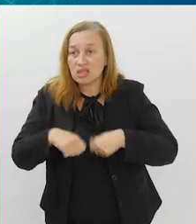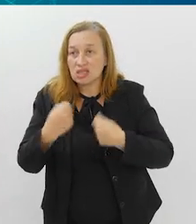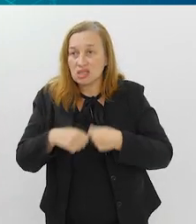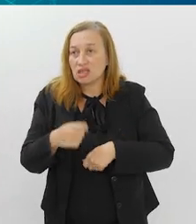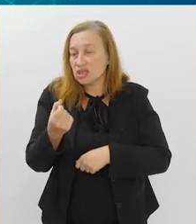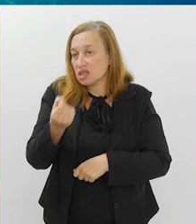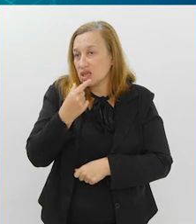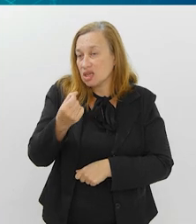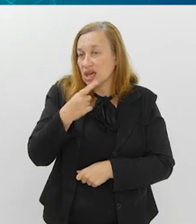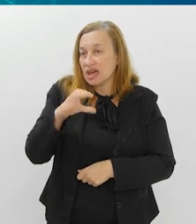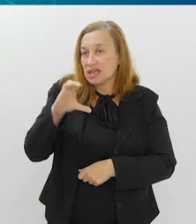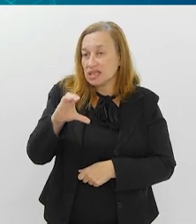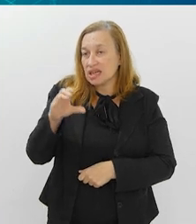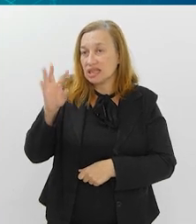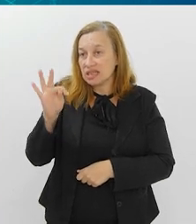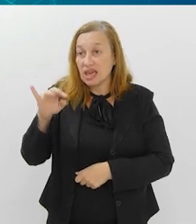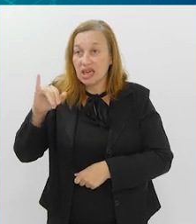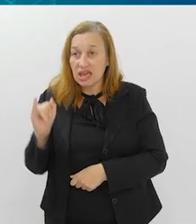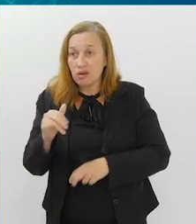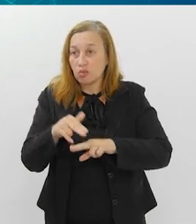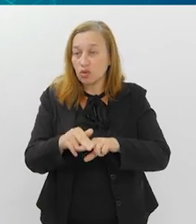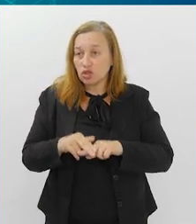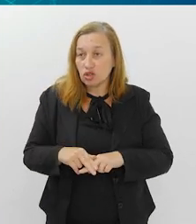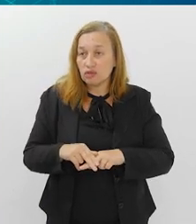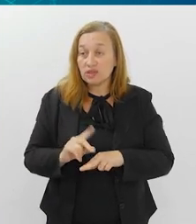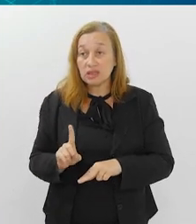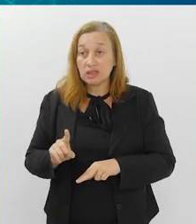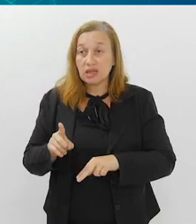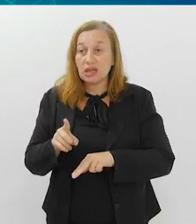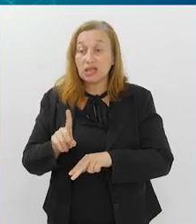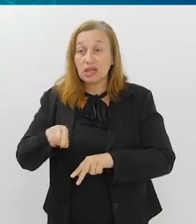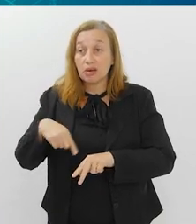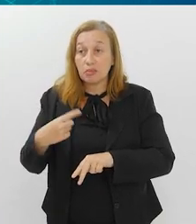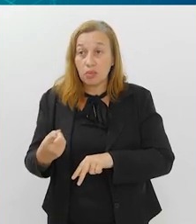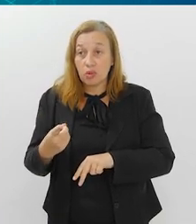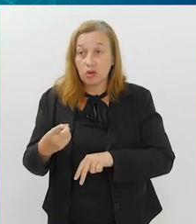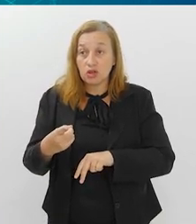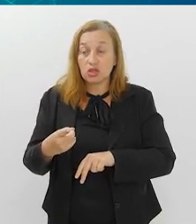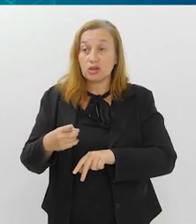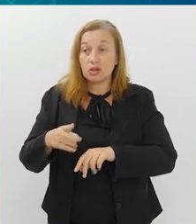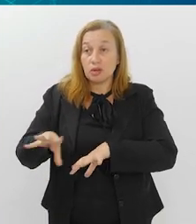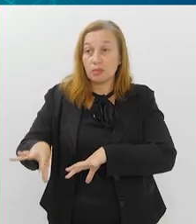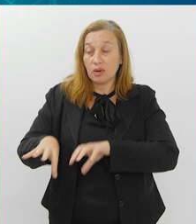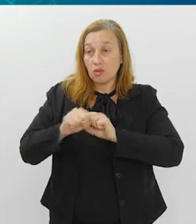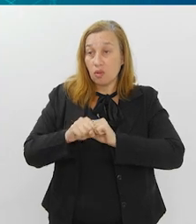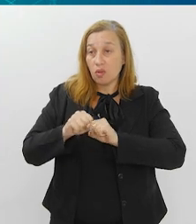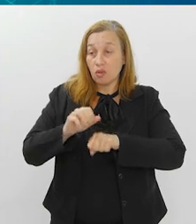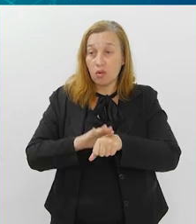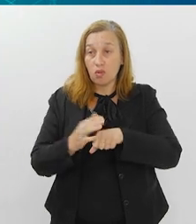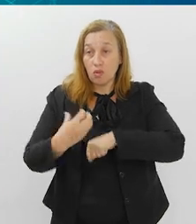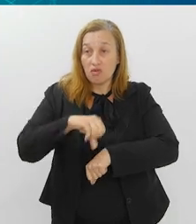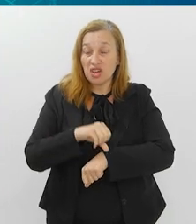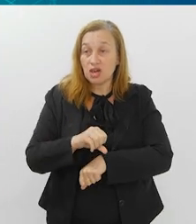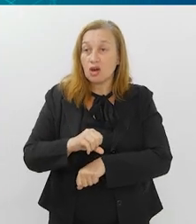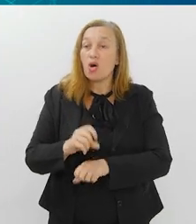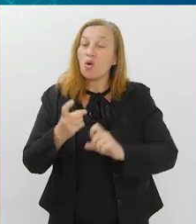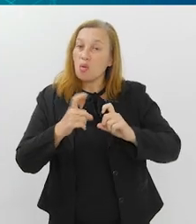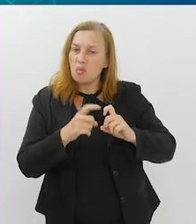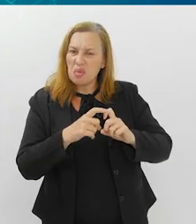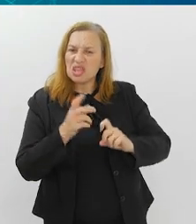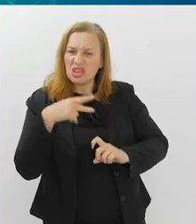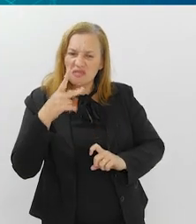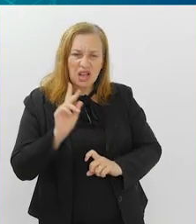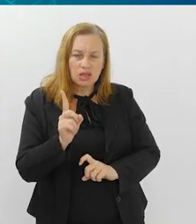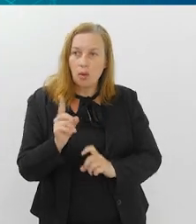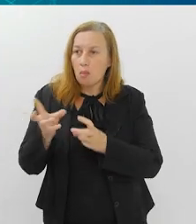necessitando de tomar medicações no CTI, por conta do pós-COVID que essa criança teve. O médico que fala isso, não percebe